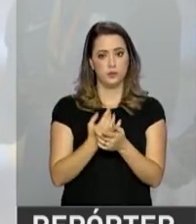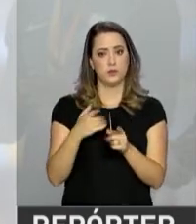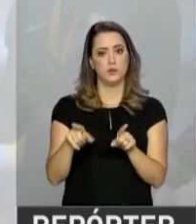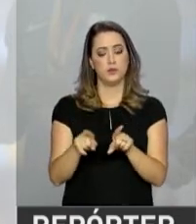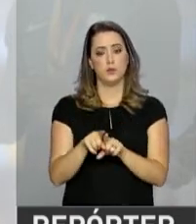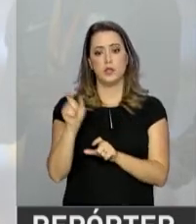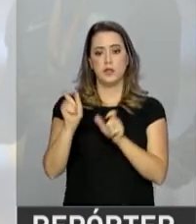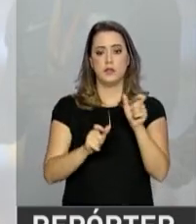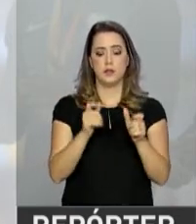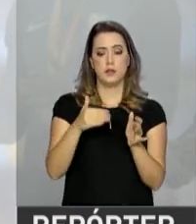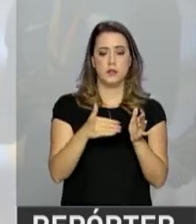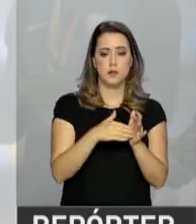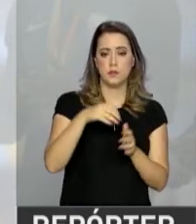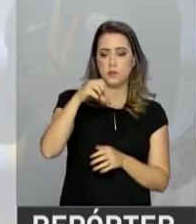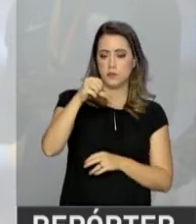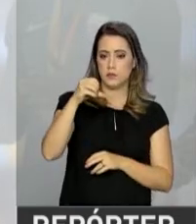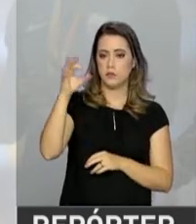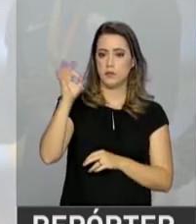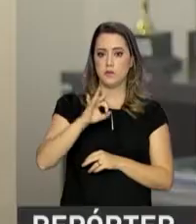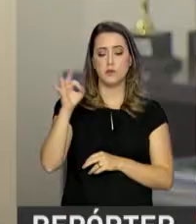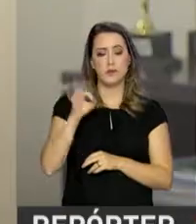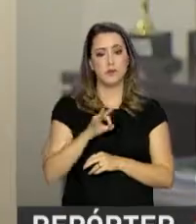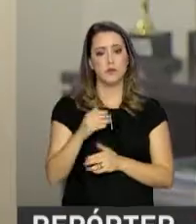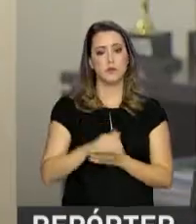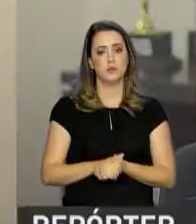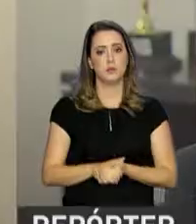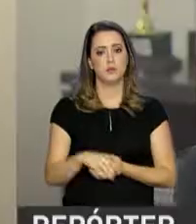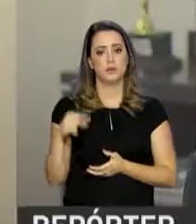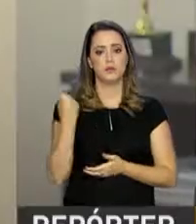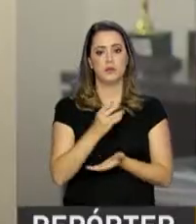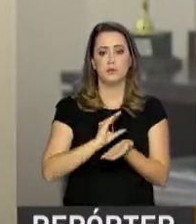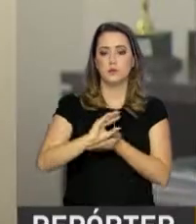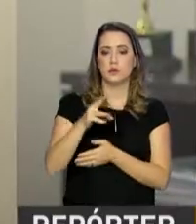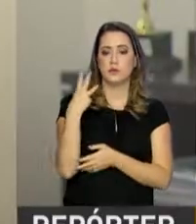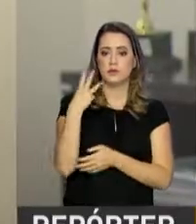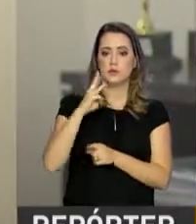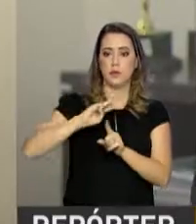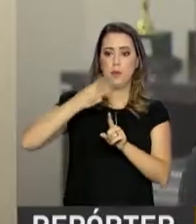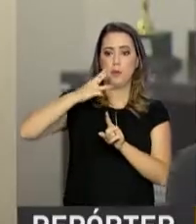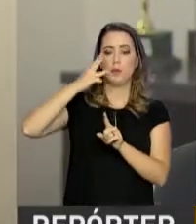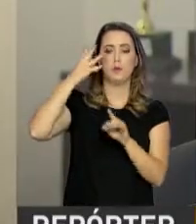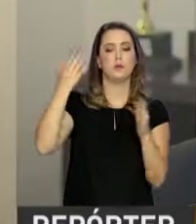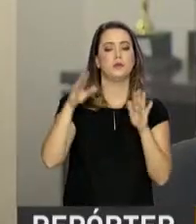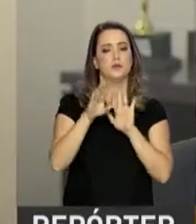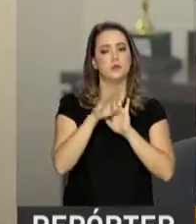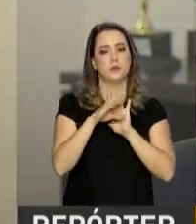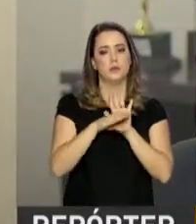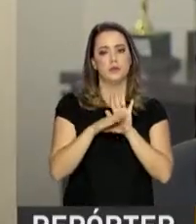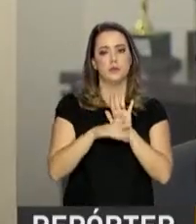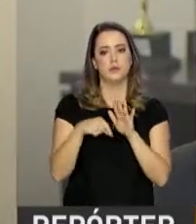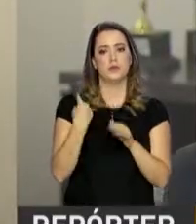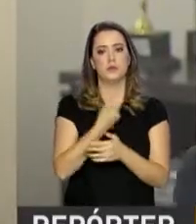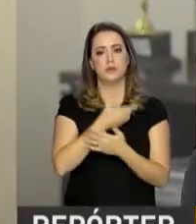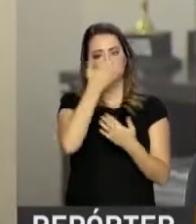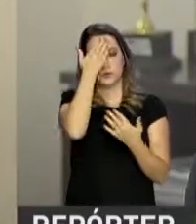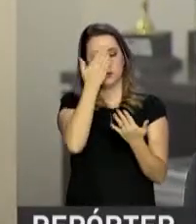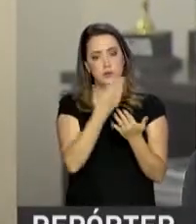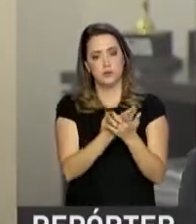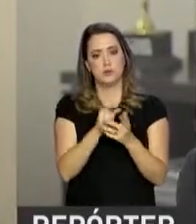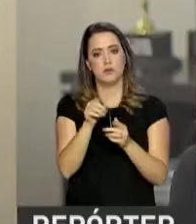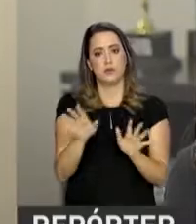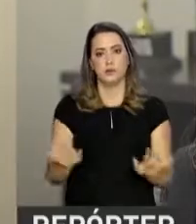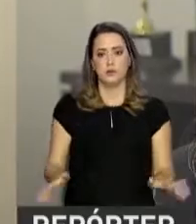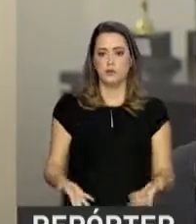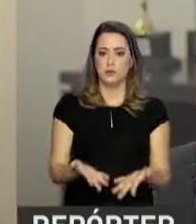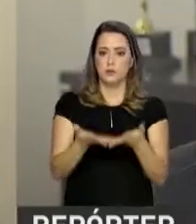e as pessoas físicas, 9%. Nós investiremos três vezes mais nos projetos, então acreditamos que isso vai dar